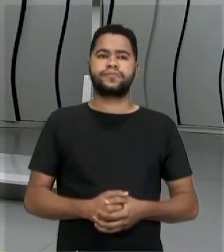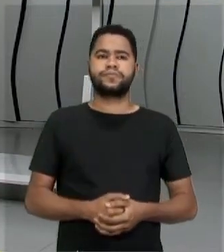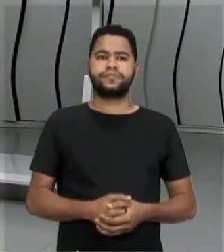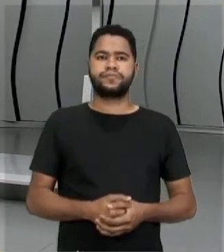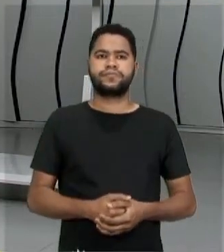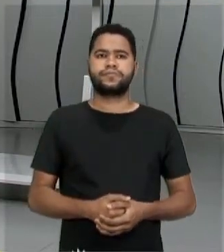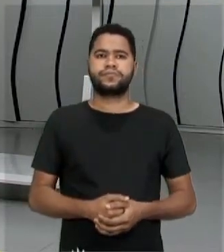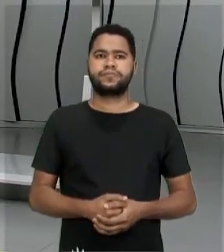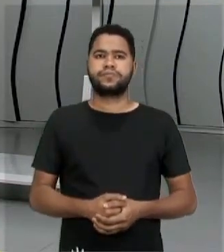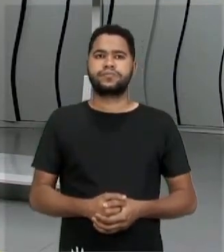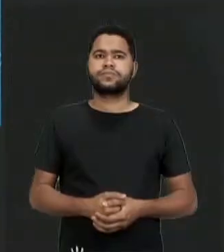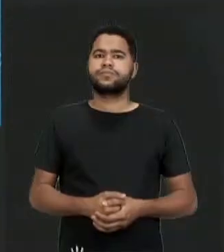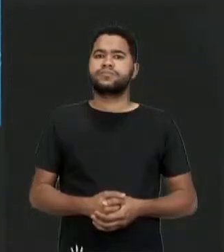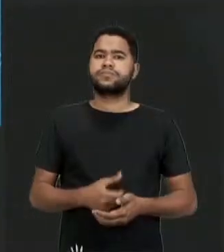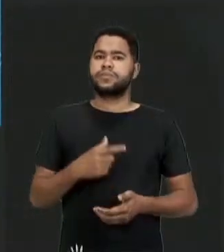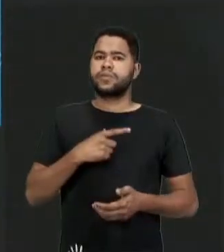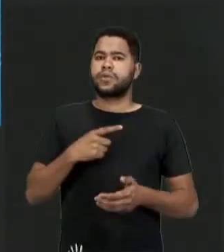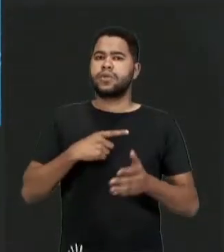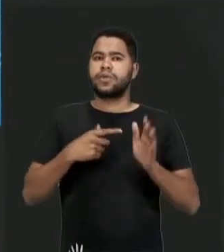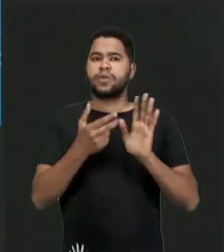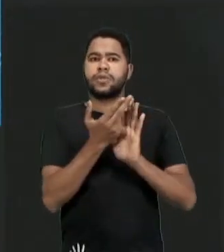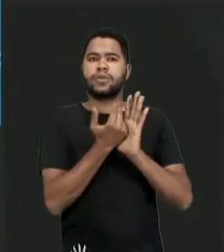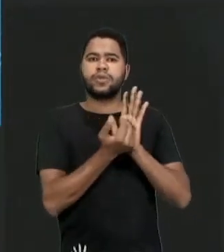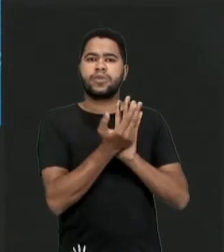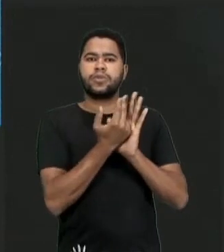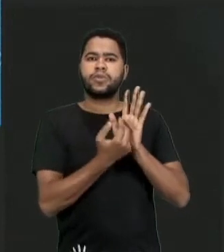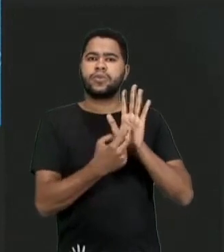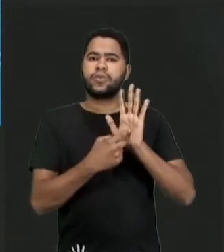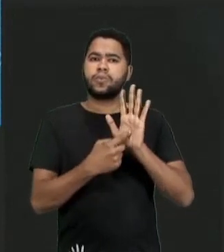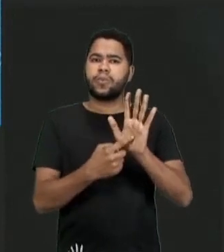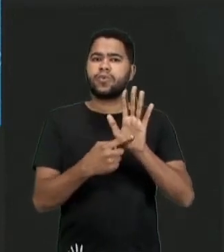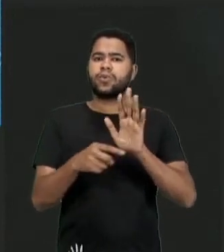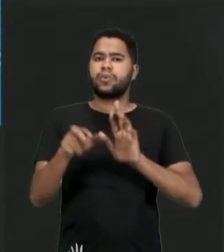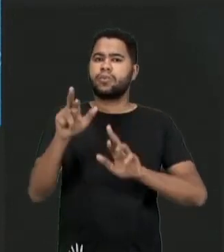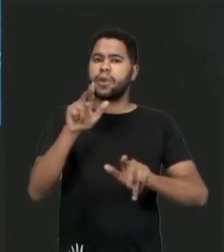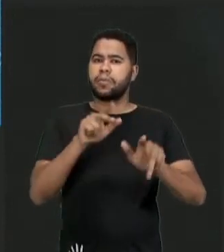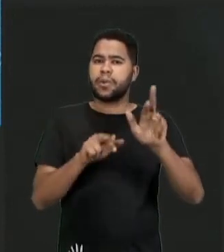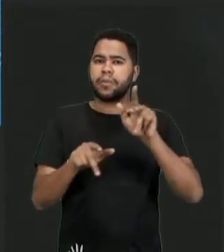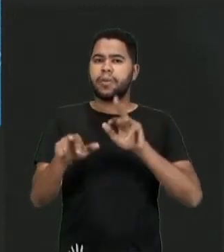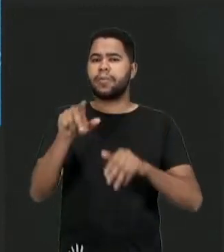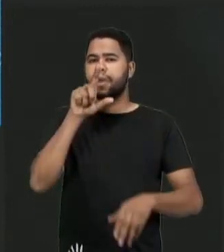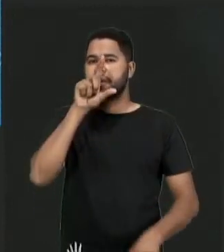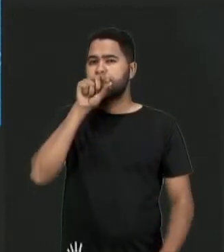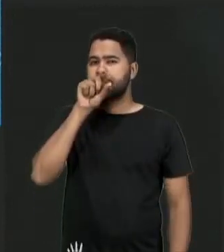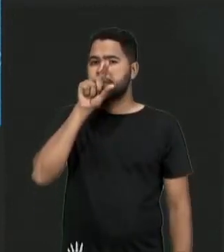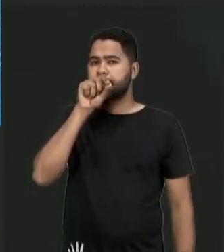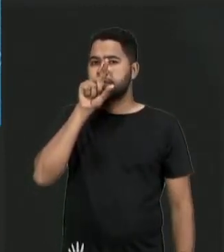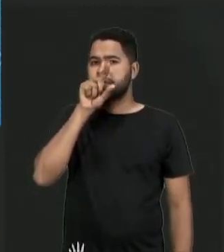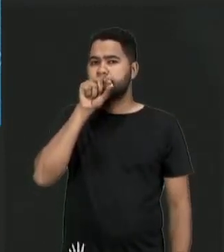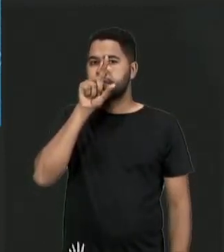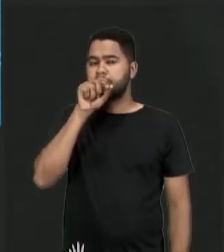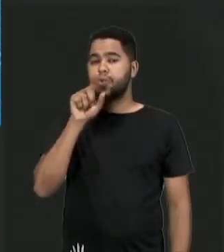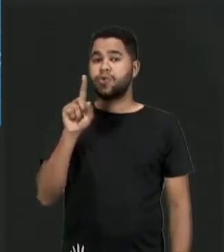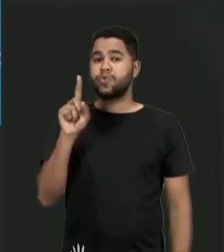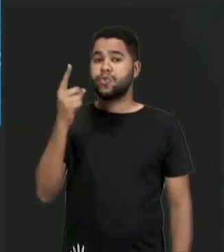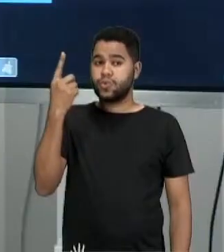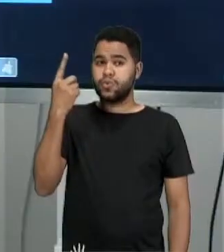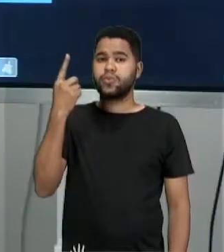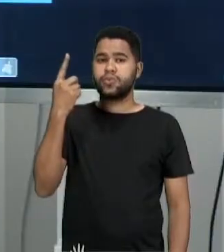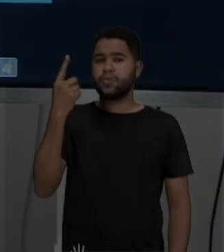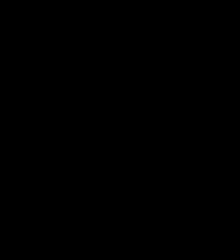Então, aqui ele até chegou a desenhar, olha, mostrando aí a diversificação dessas aves aí a partir de um ancestral